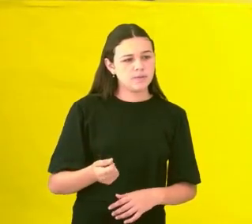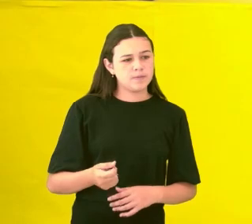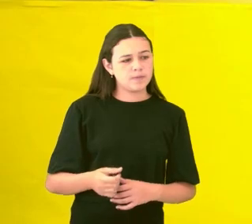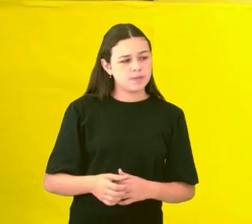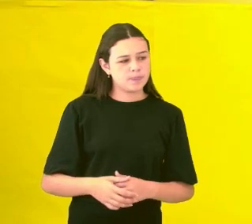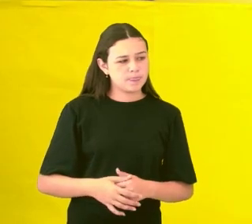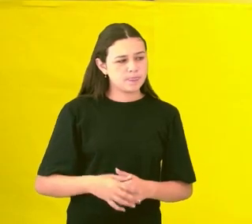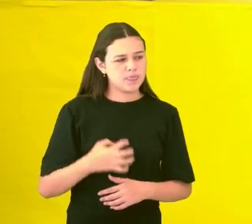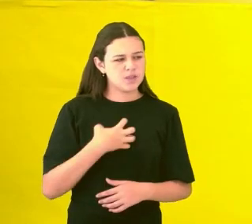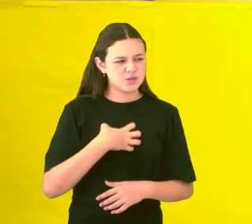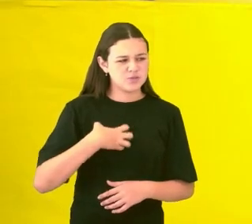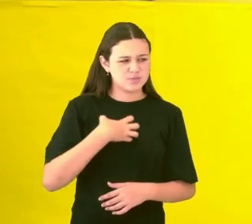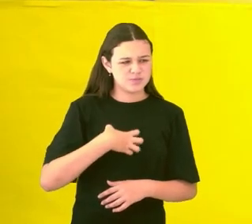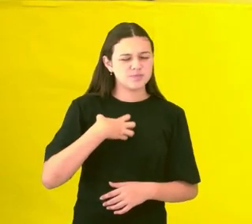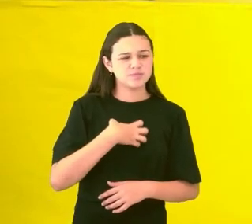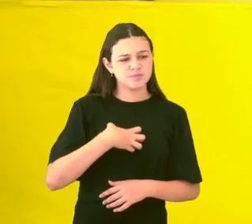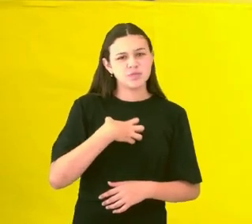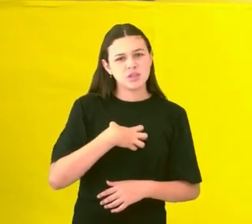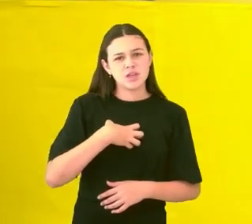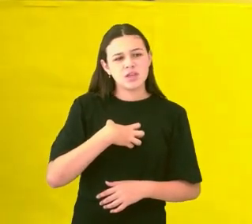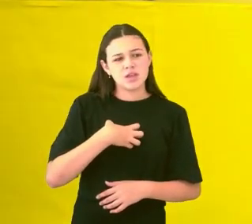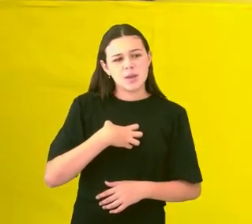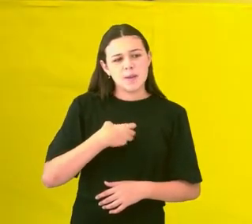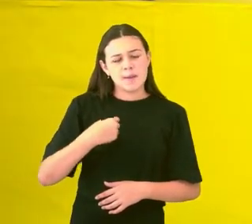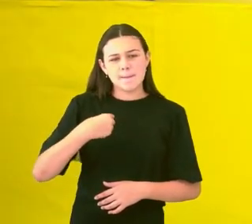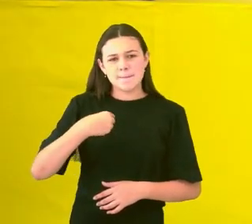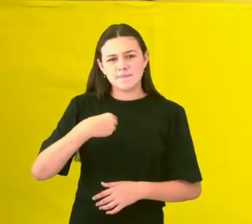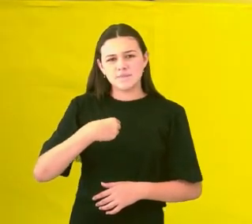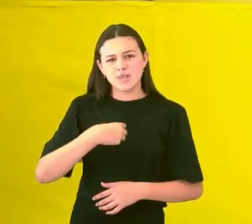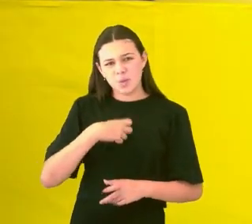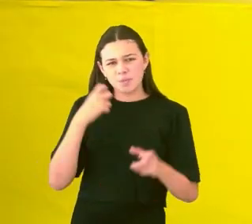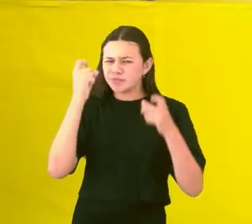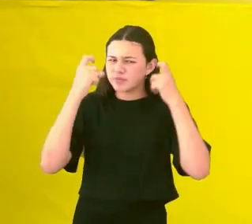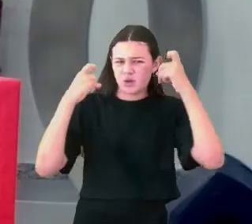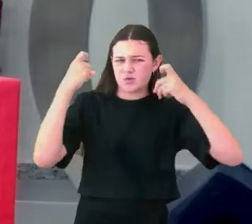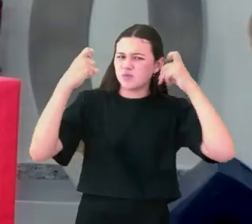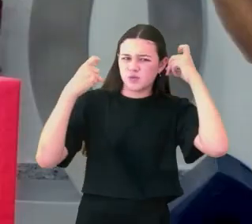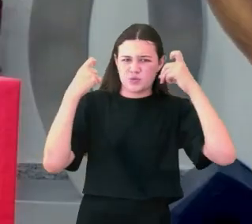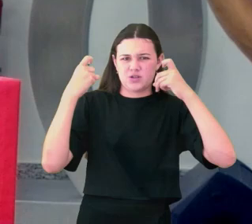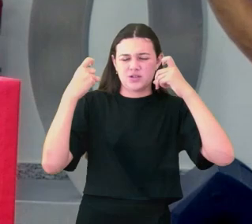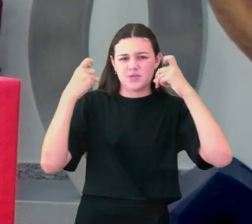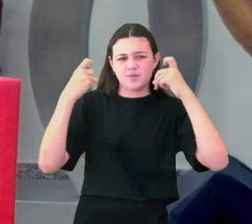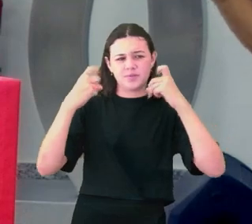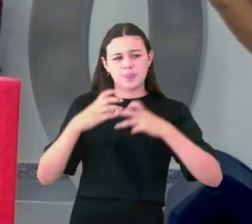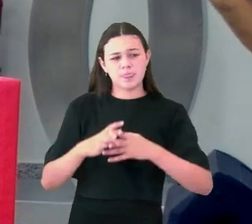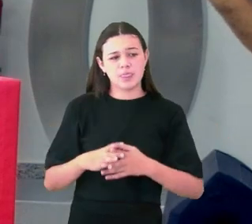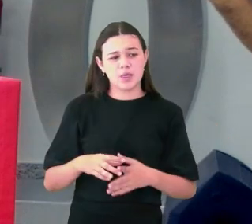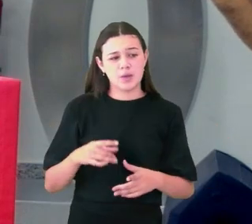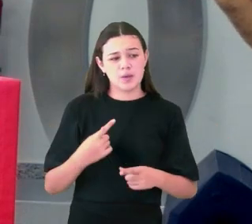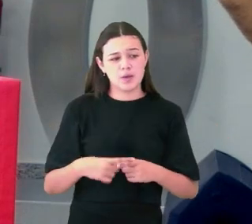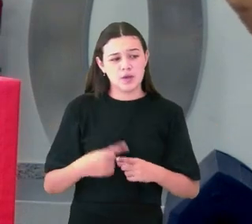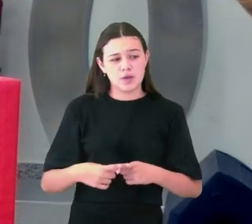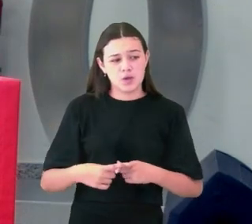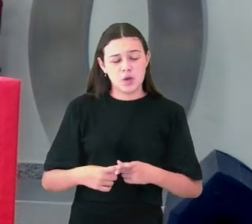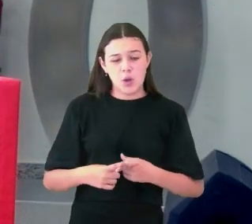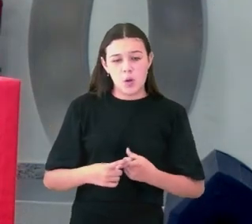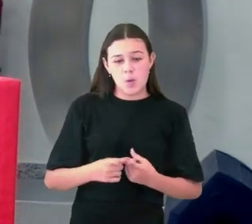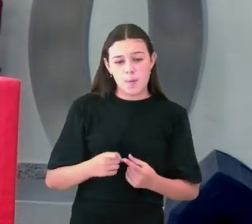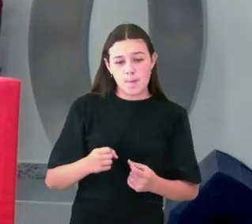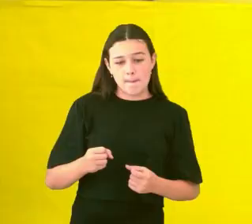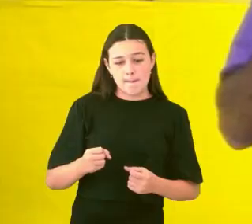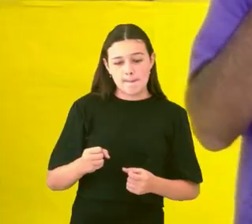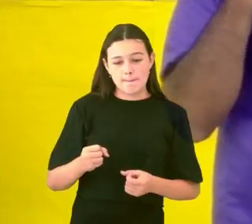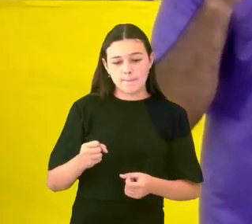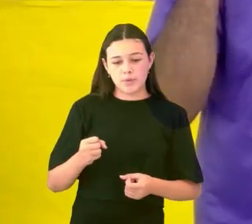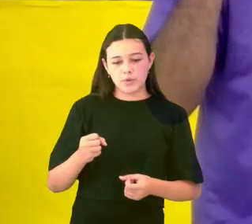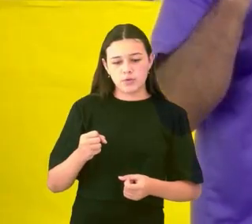preocupa, porque quando Deus está falando por tantas vezes, significa que o povo de Israel estava com o coração dividido. E essa para mim é